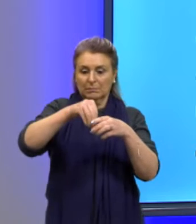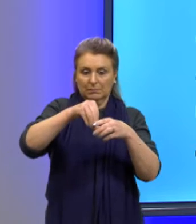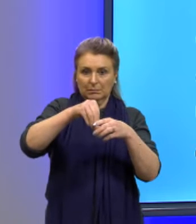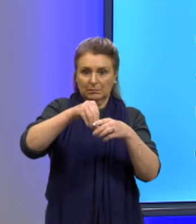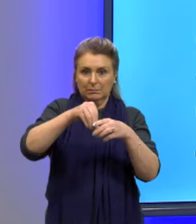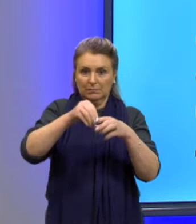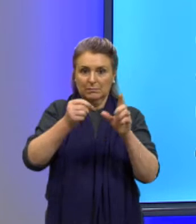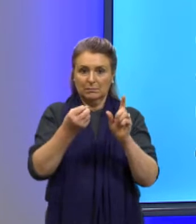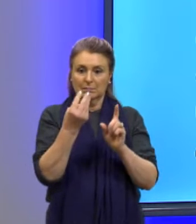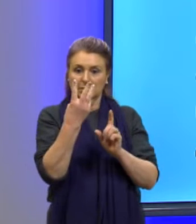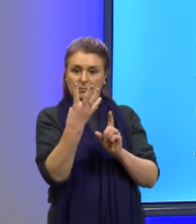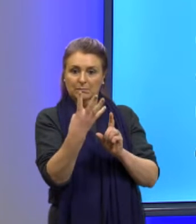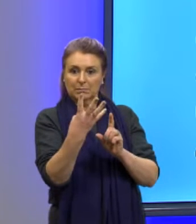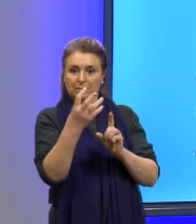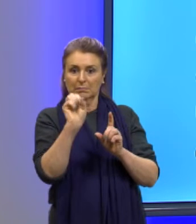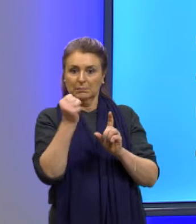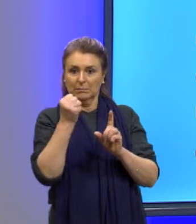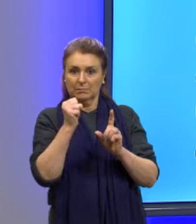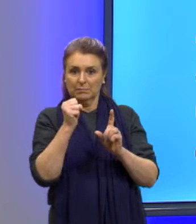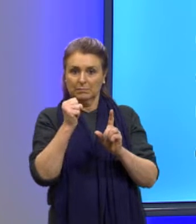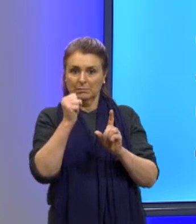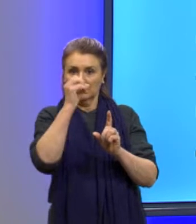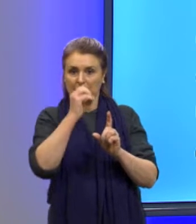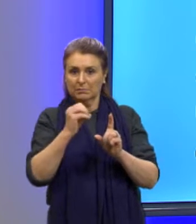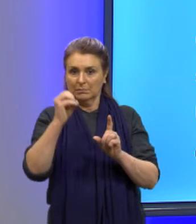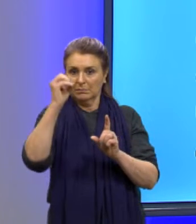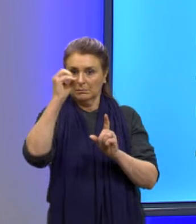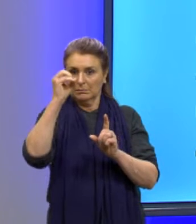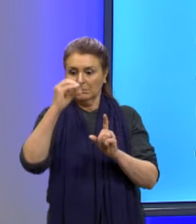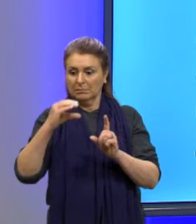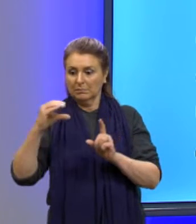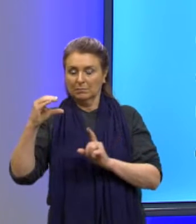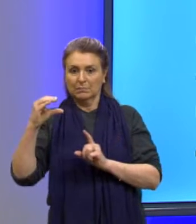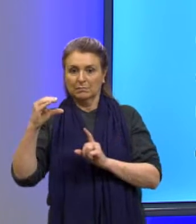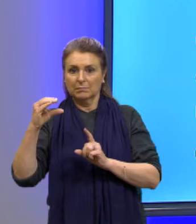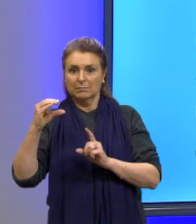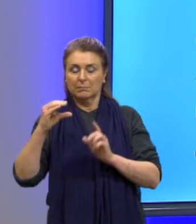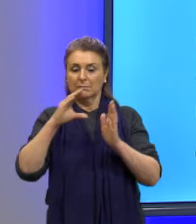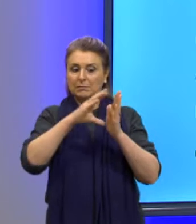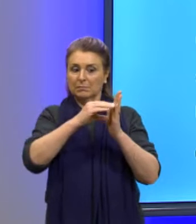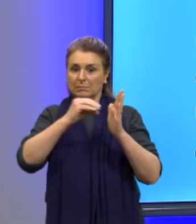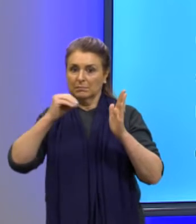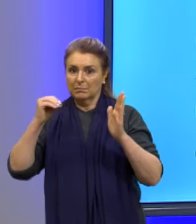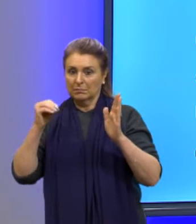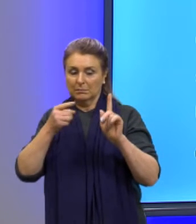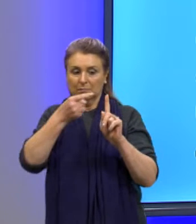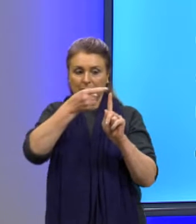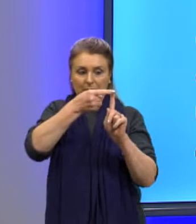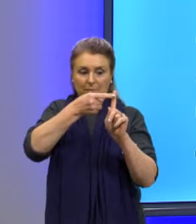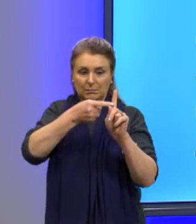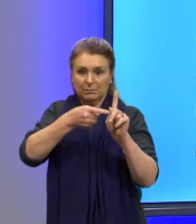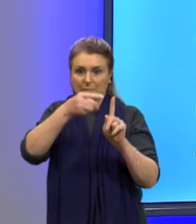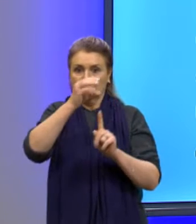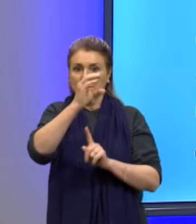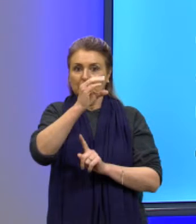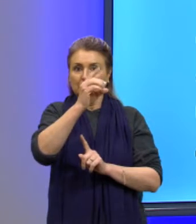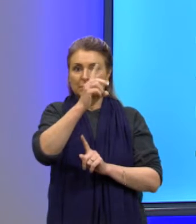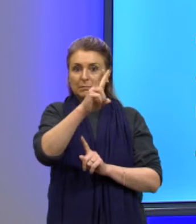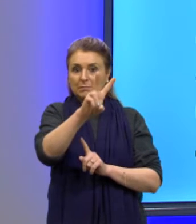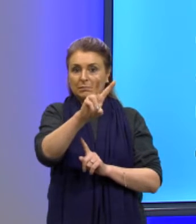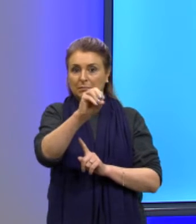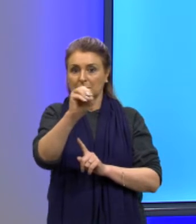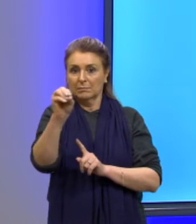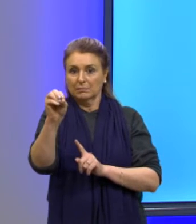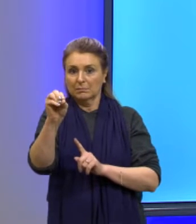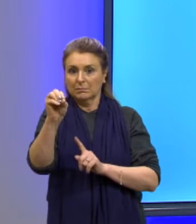for de 48 graus Celsius e retirada quando a temperatura for de 200 graus Celsius.